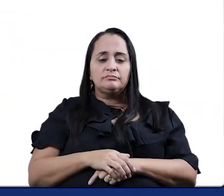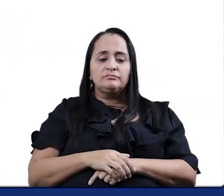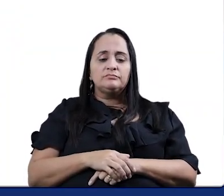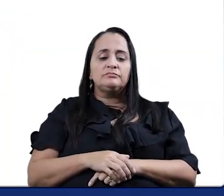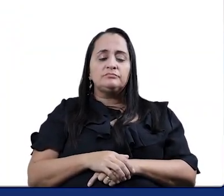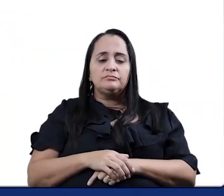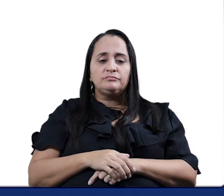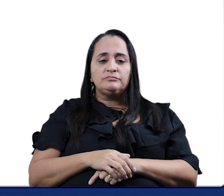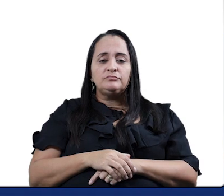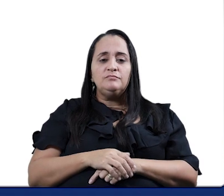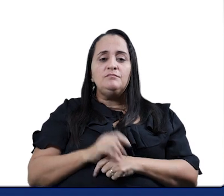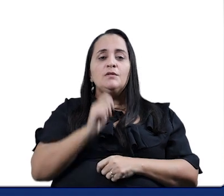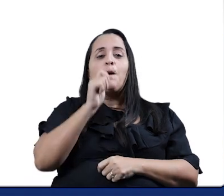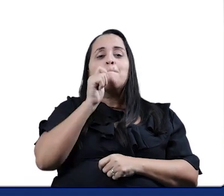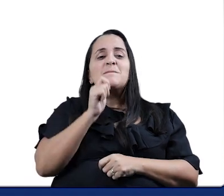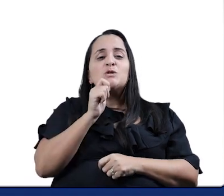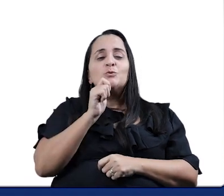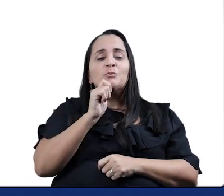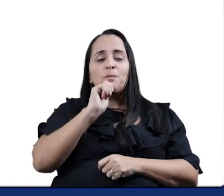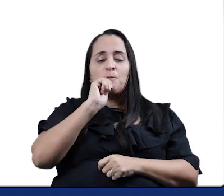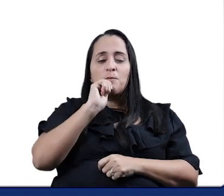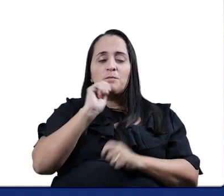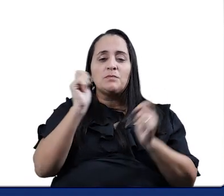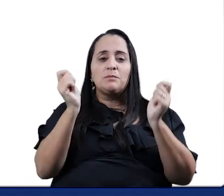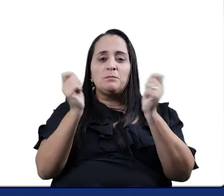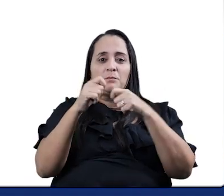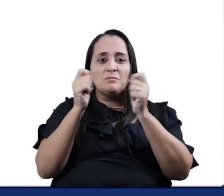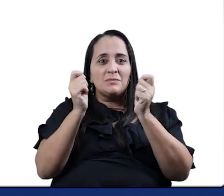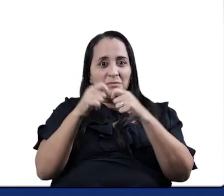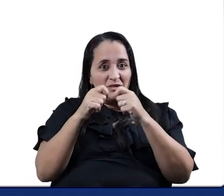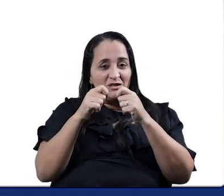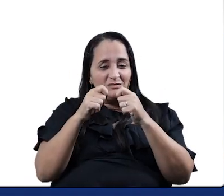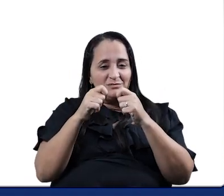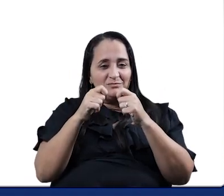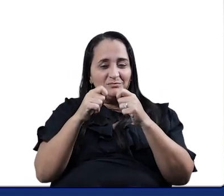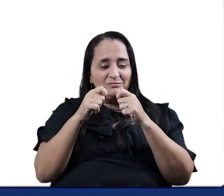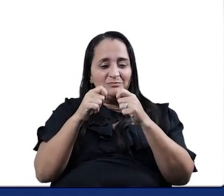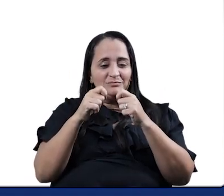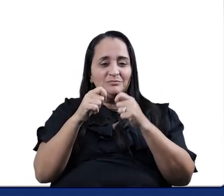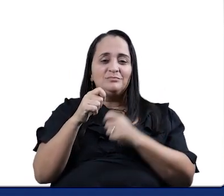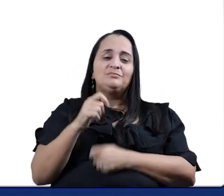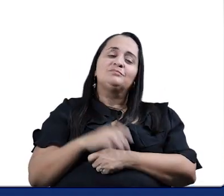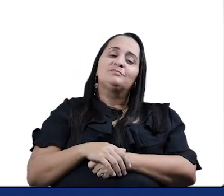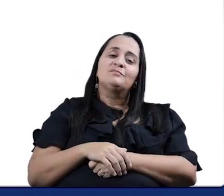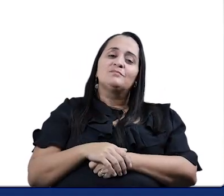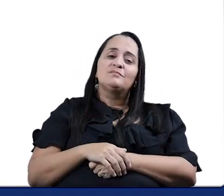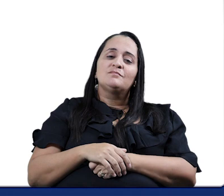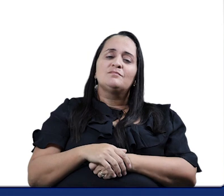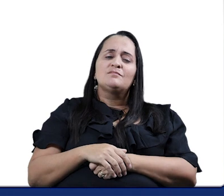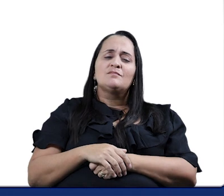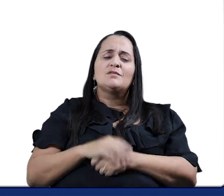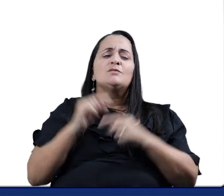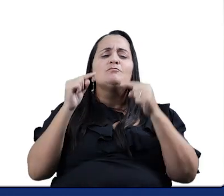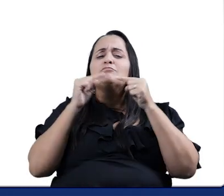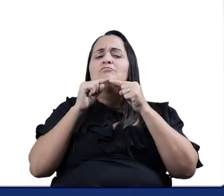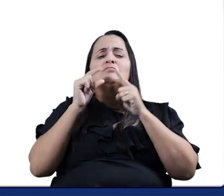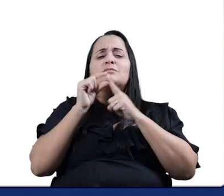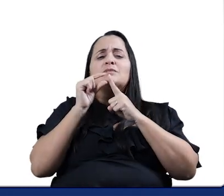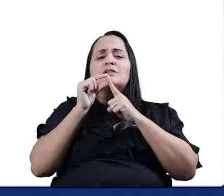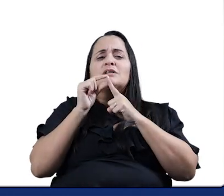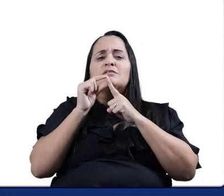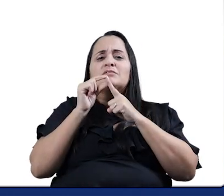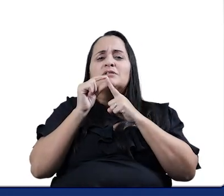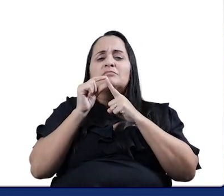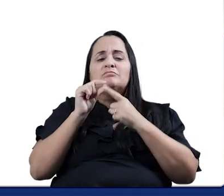Pirulito que rima com rima com pirulito.